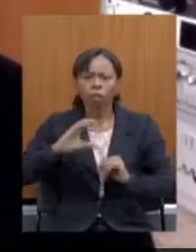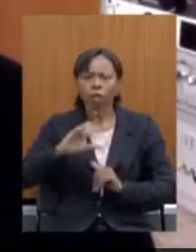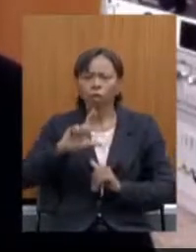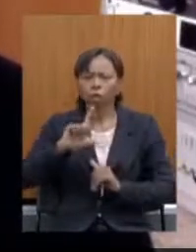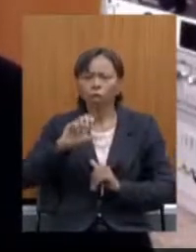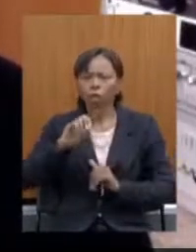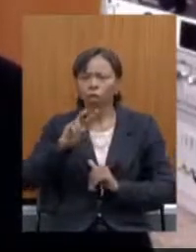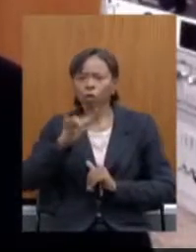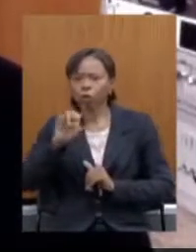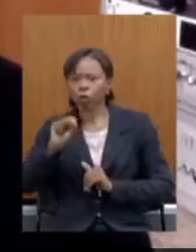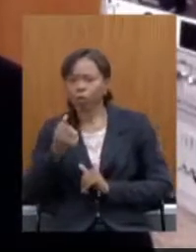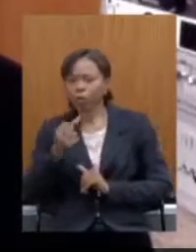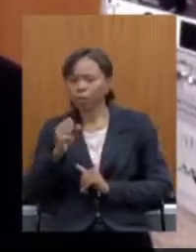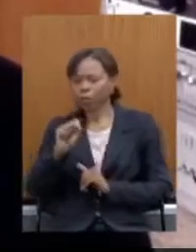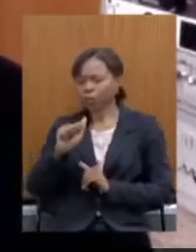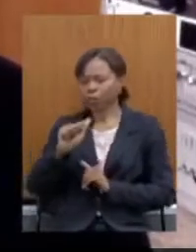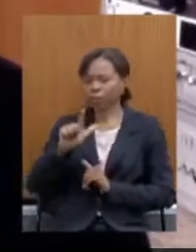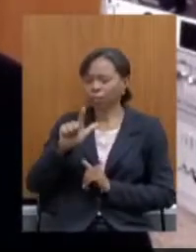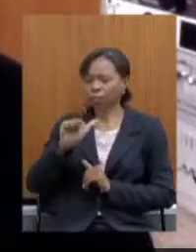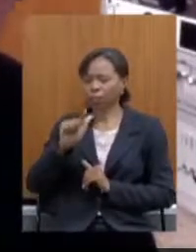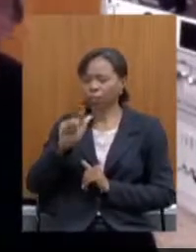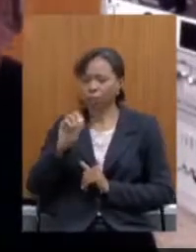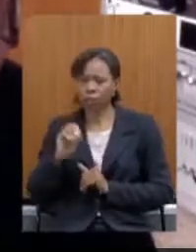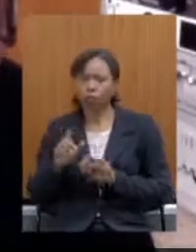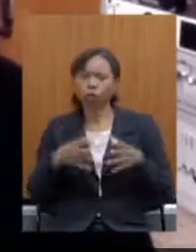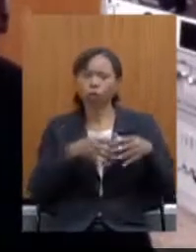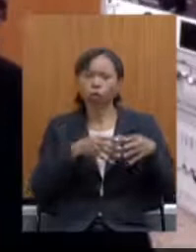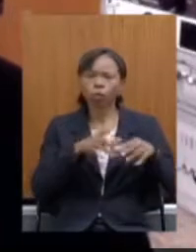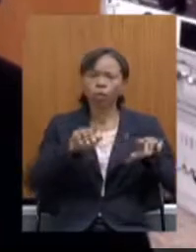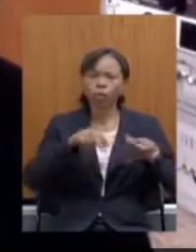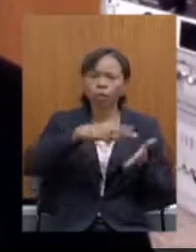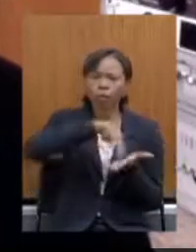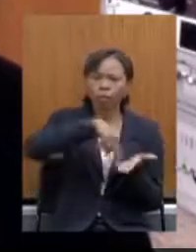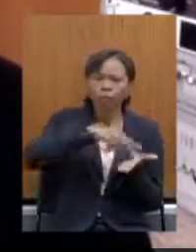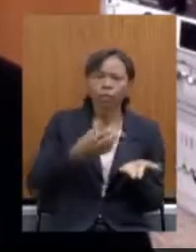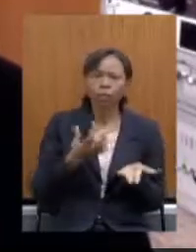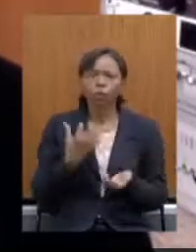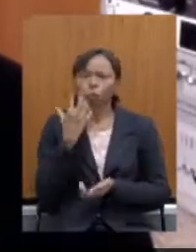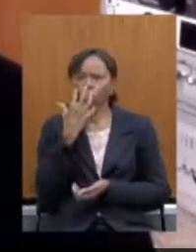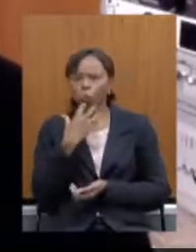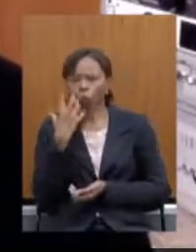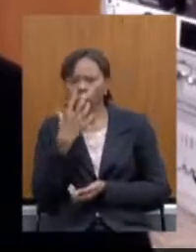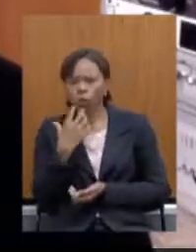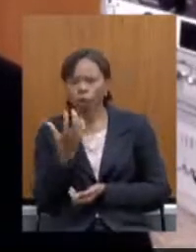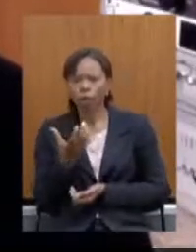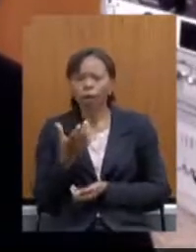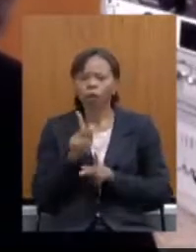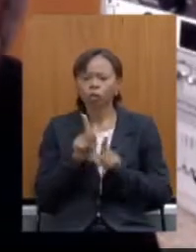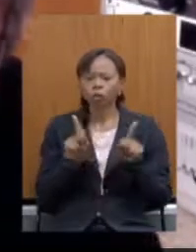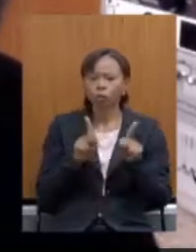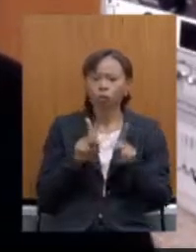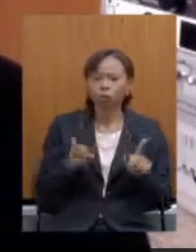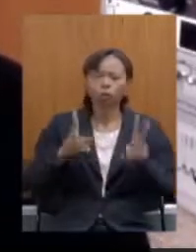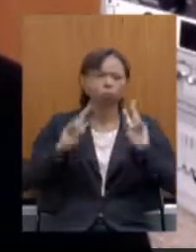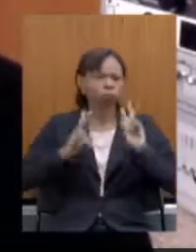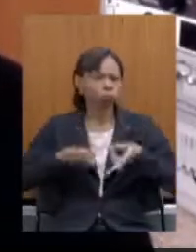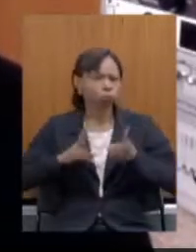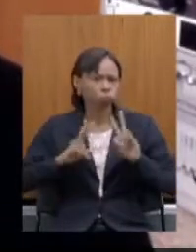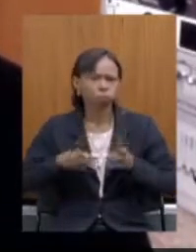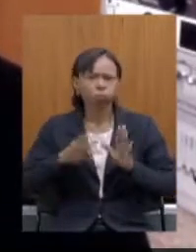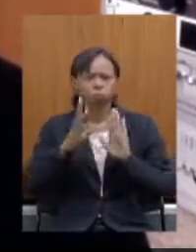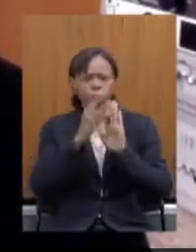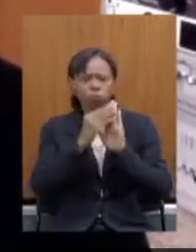companhia de dança o coral os professores de serfartes não pararam estamos produzindo conteúdo